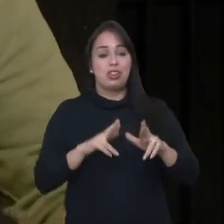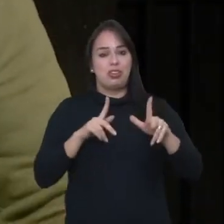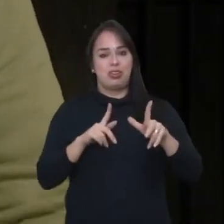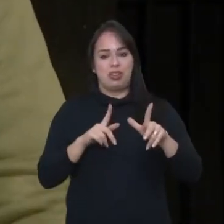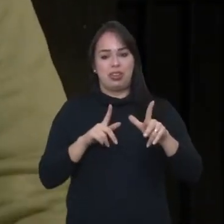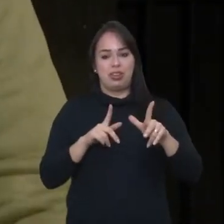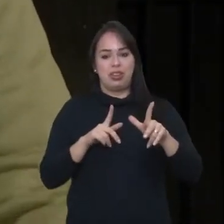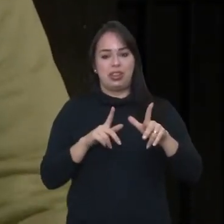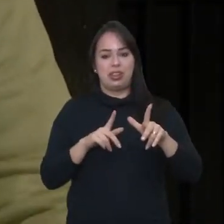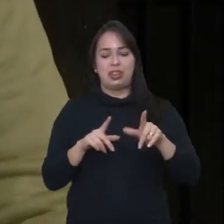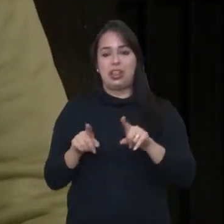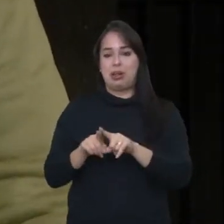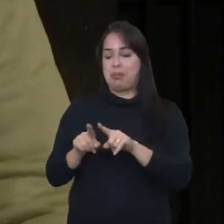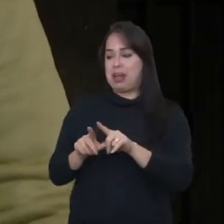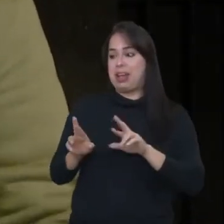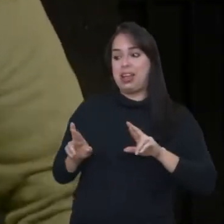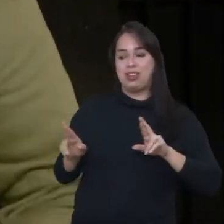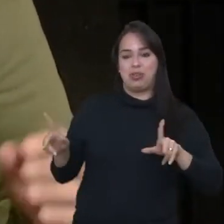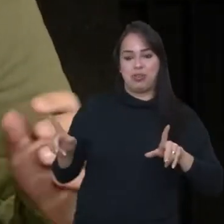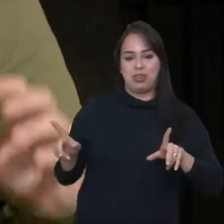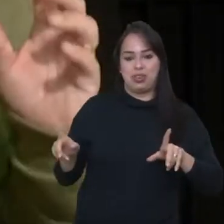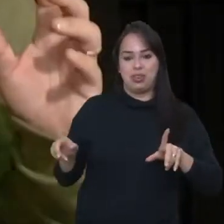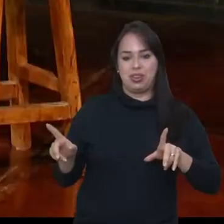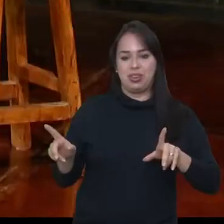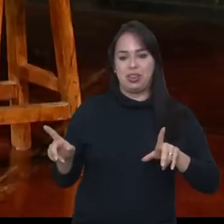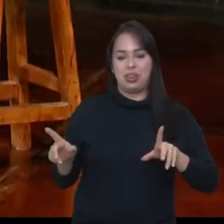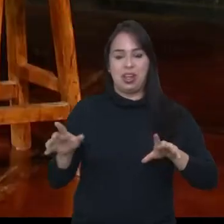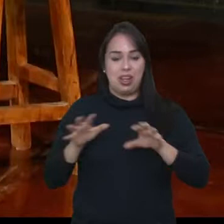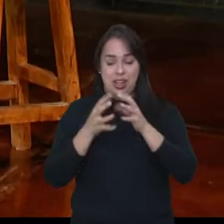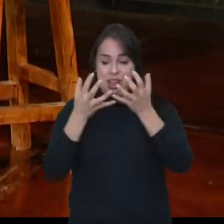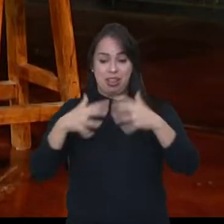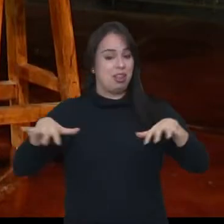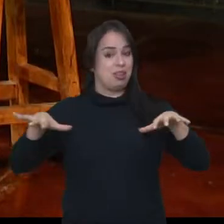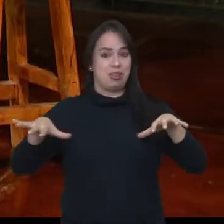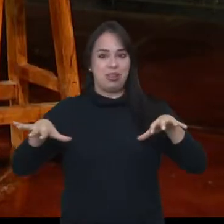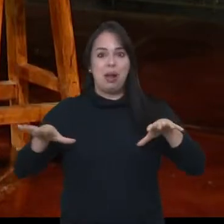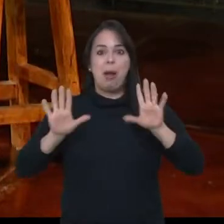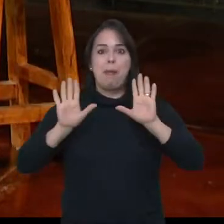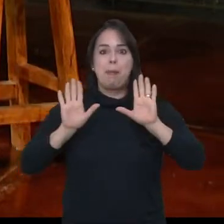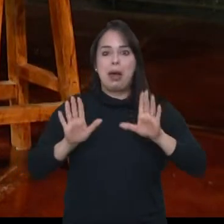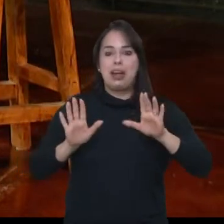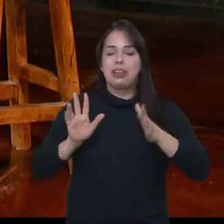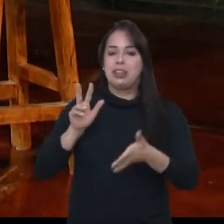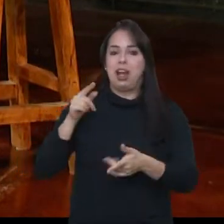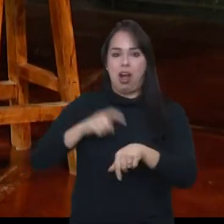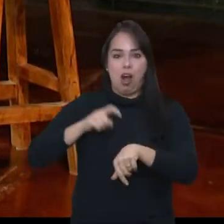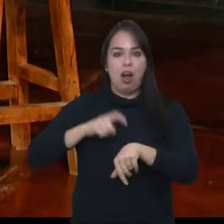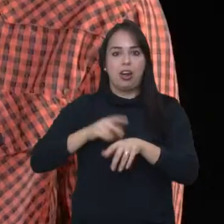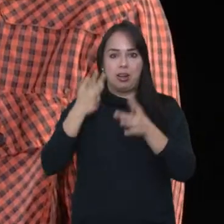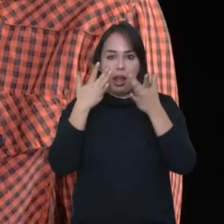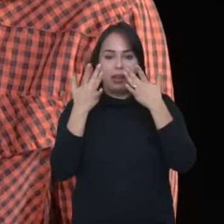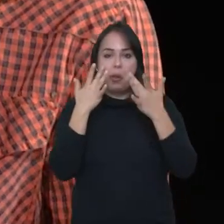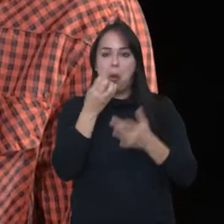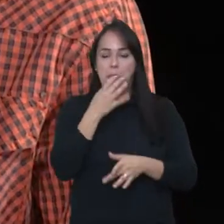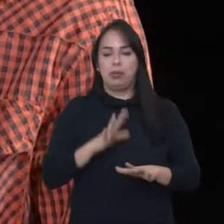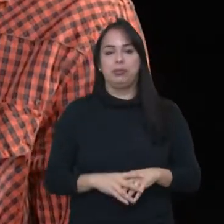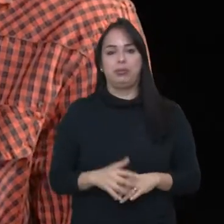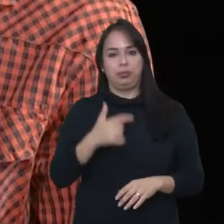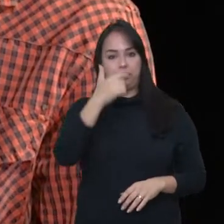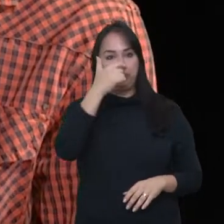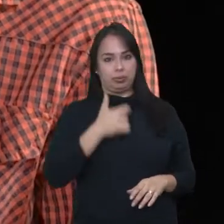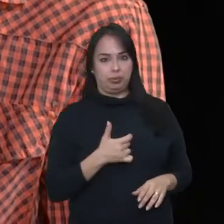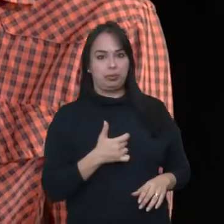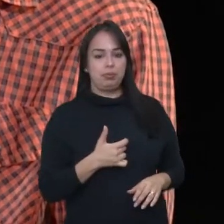que principalmente eu tenho com o Vitor. São dois polos opostos, mas que no palco funciona demais. Tipo, no meu caso,